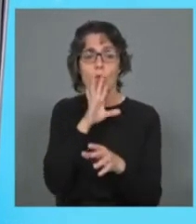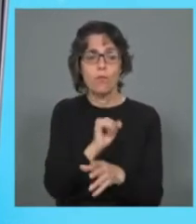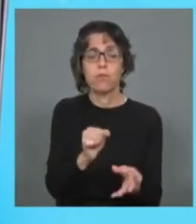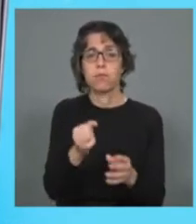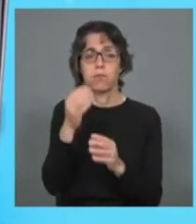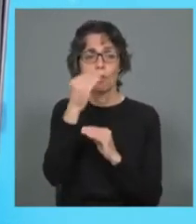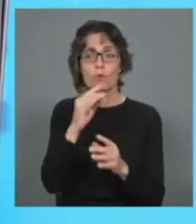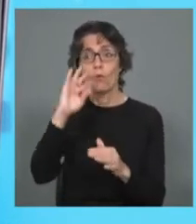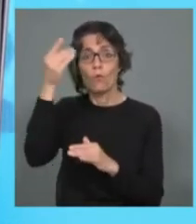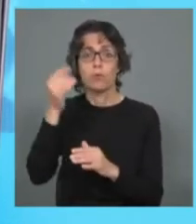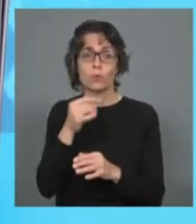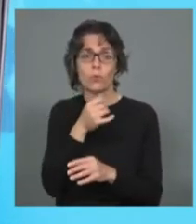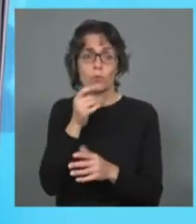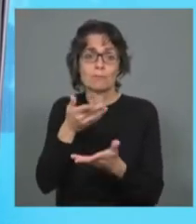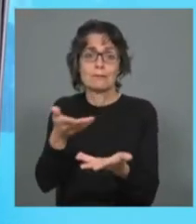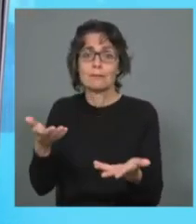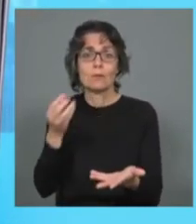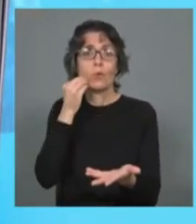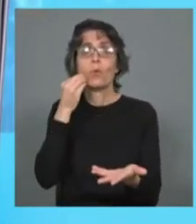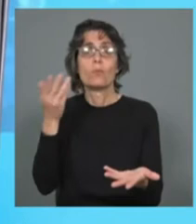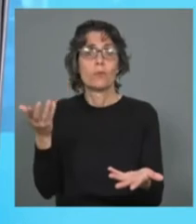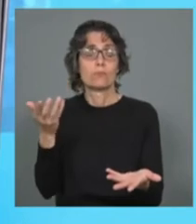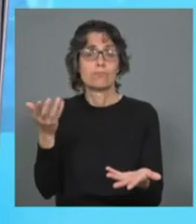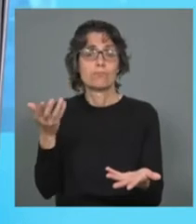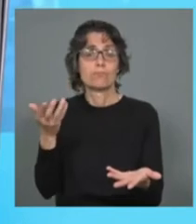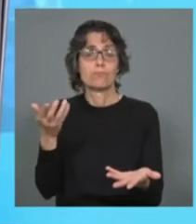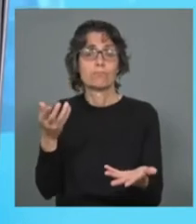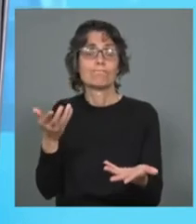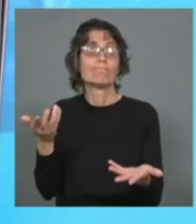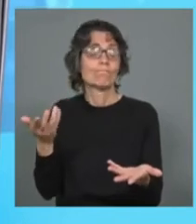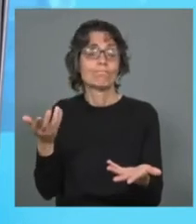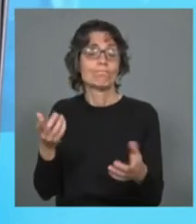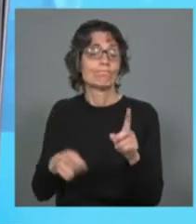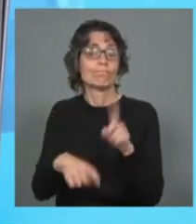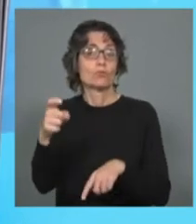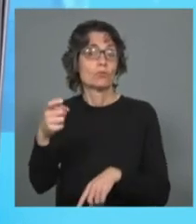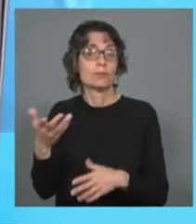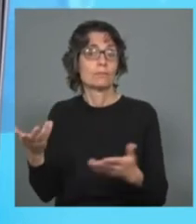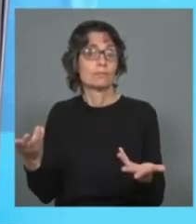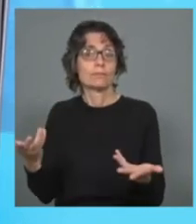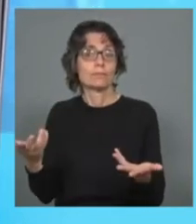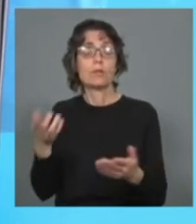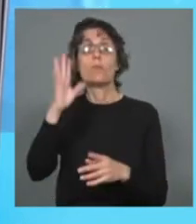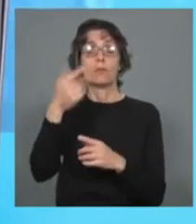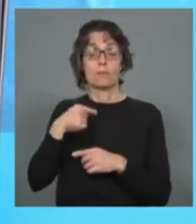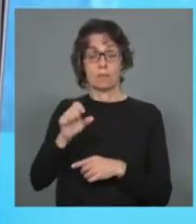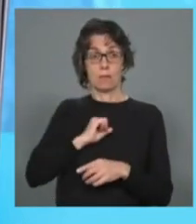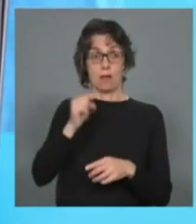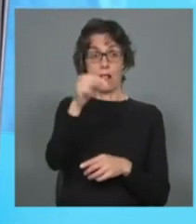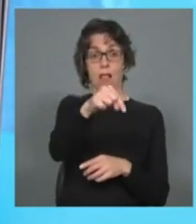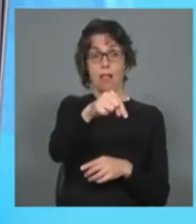filhos, para dar um futuro melhor aos filhos, de facto a única solução neste momento é sair. Por exemplo, na semana que eu estive no